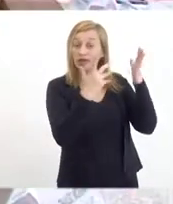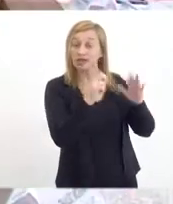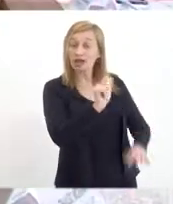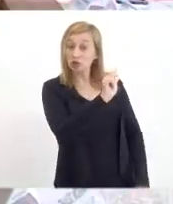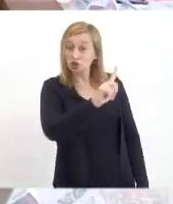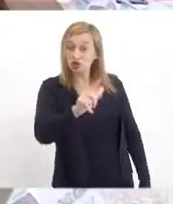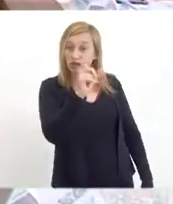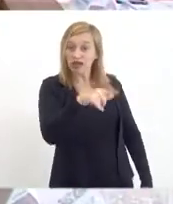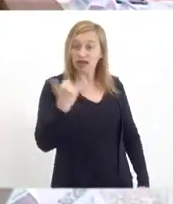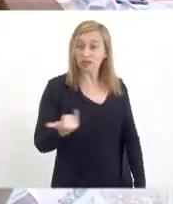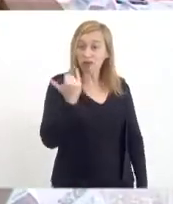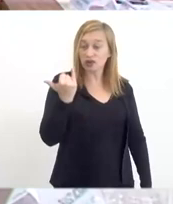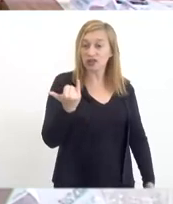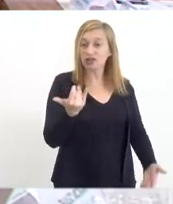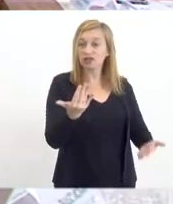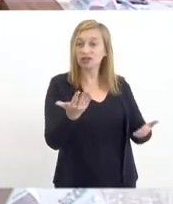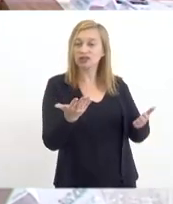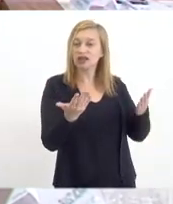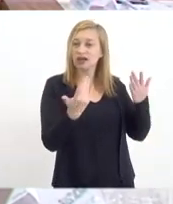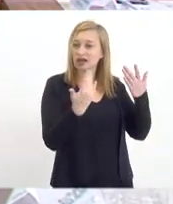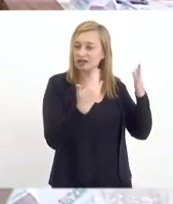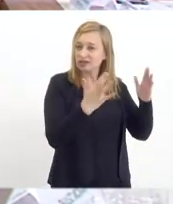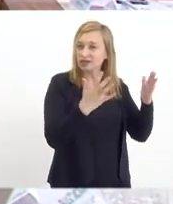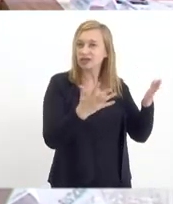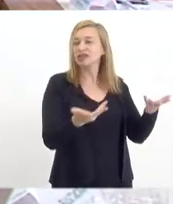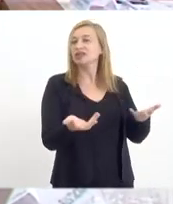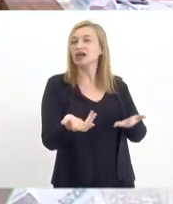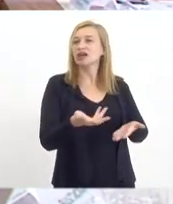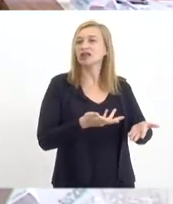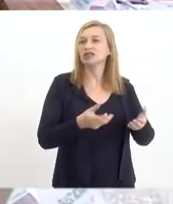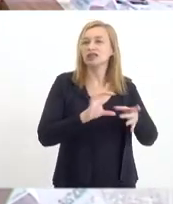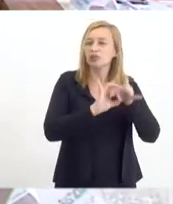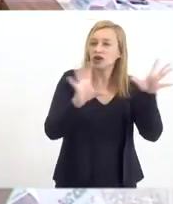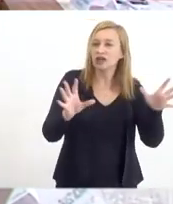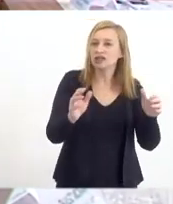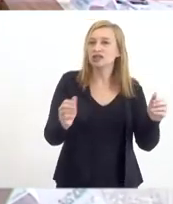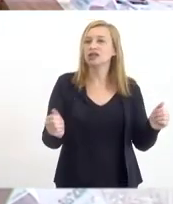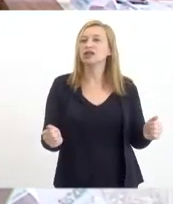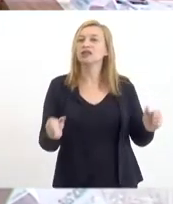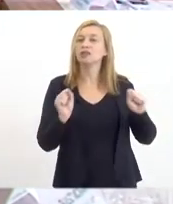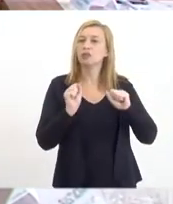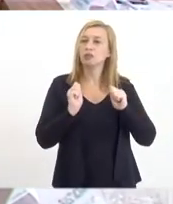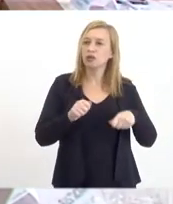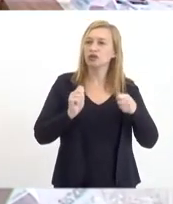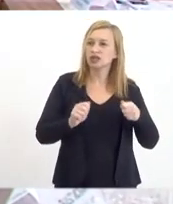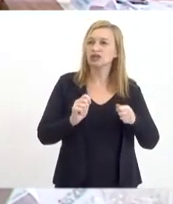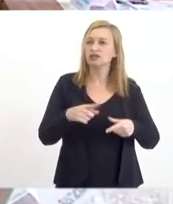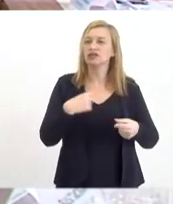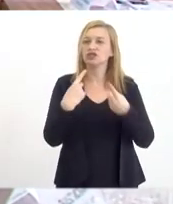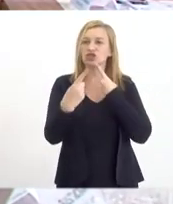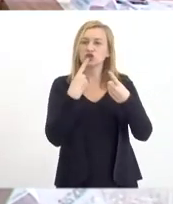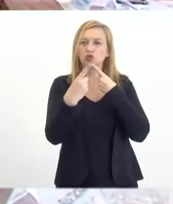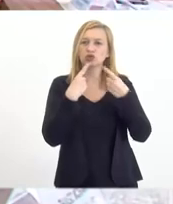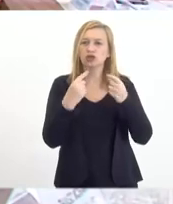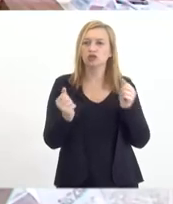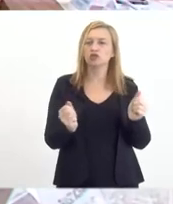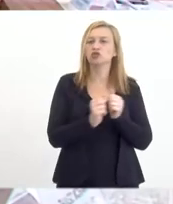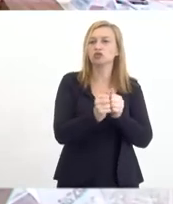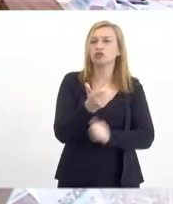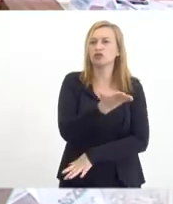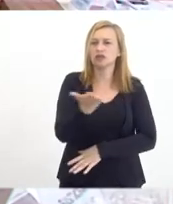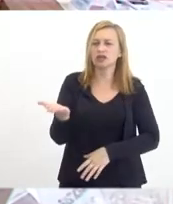importante a gente estar prestigiando a legislativa, a democracia, não é isso? E estar podendo estar fazendo essa discussão aqui com vocês.